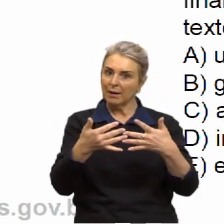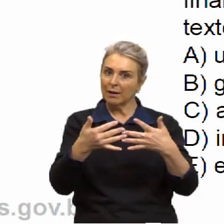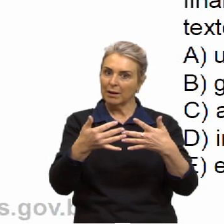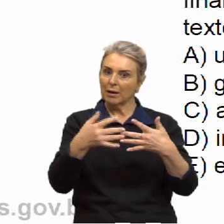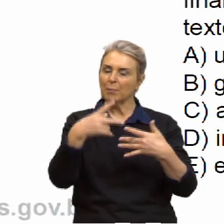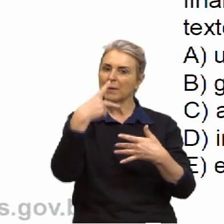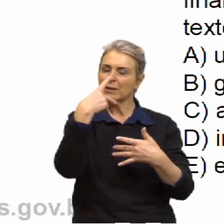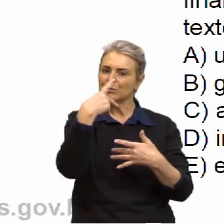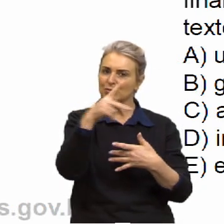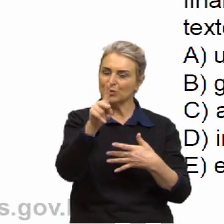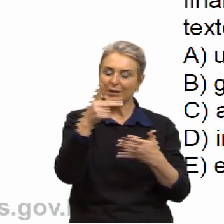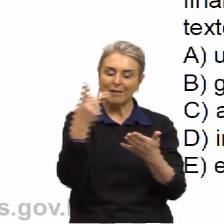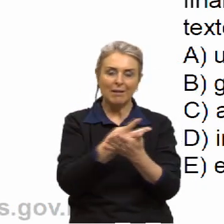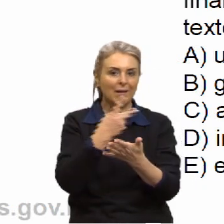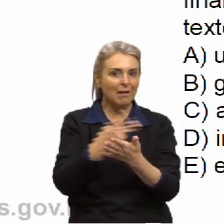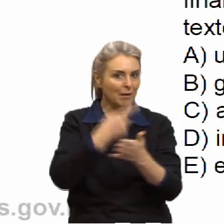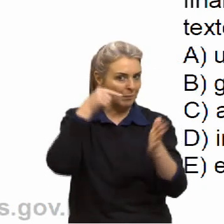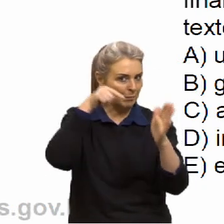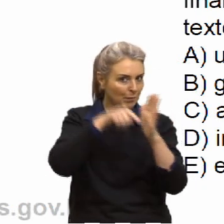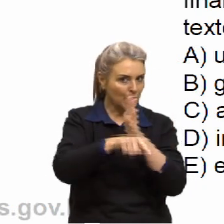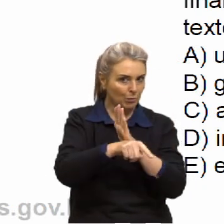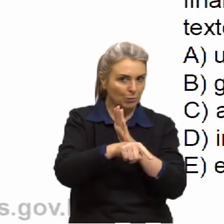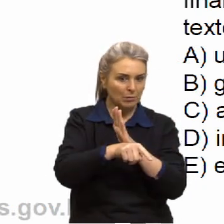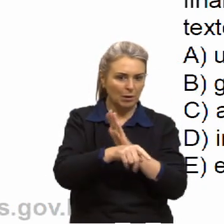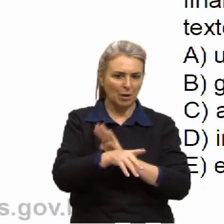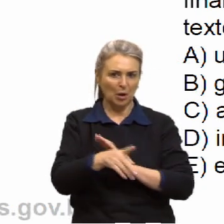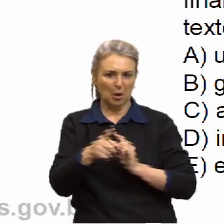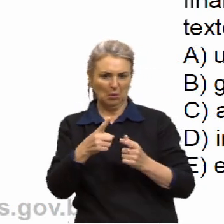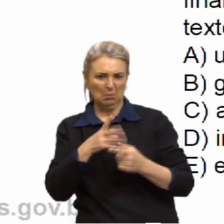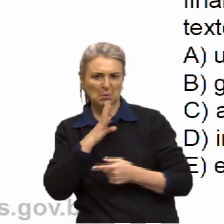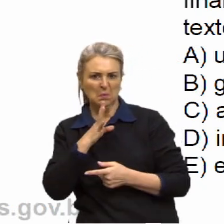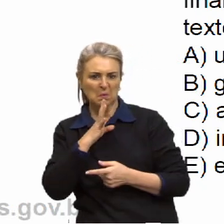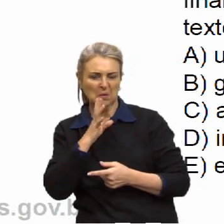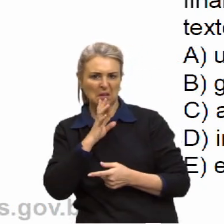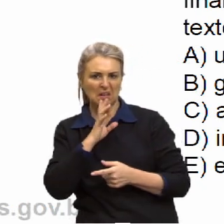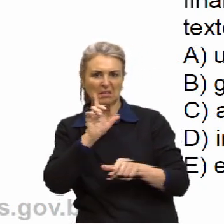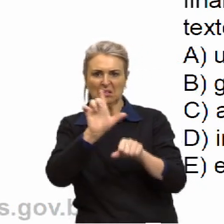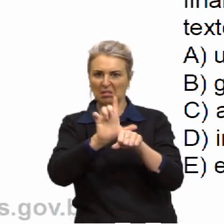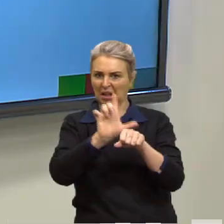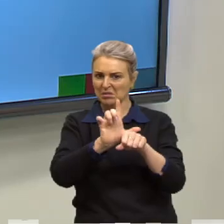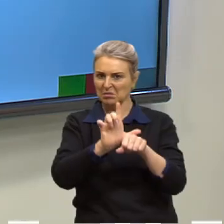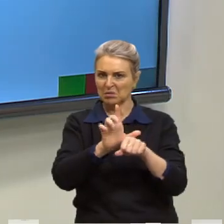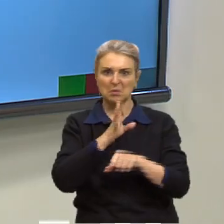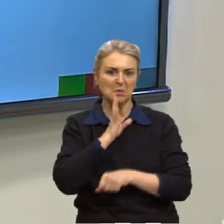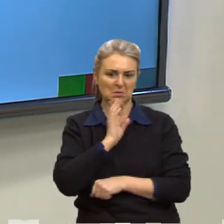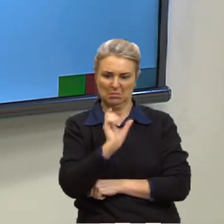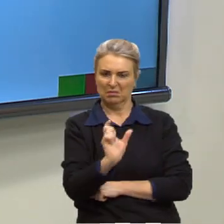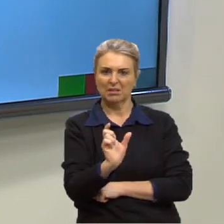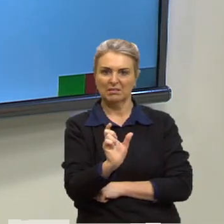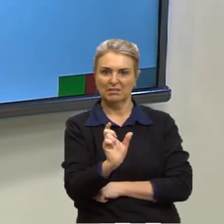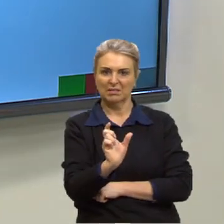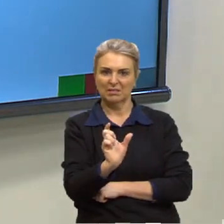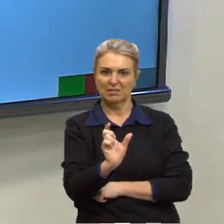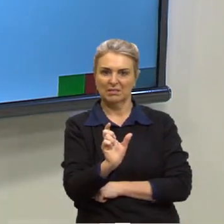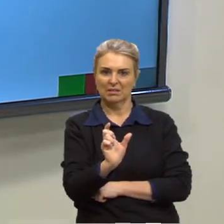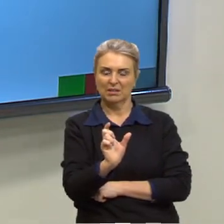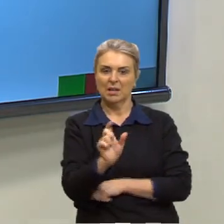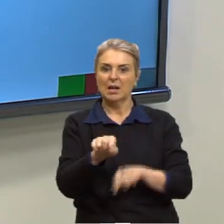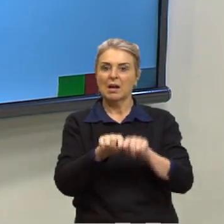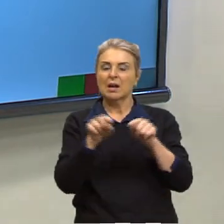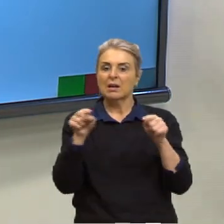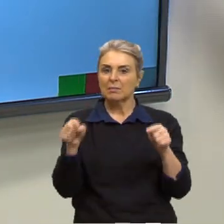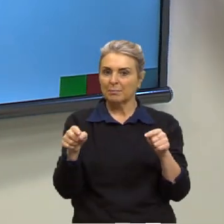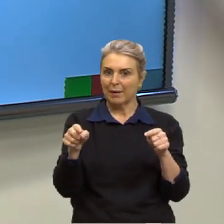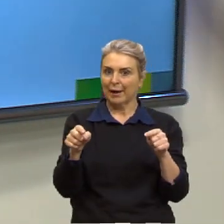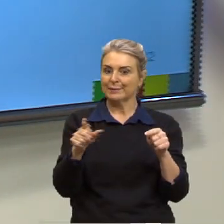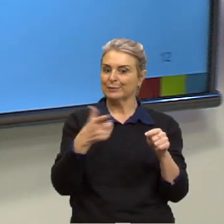risco de, de repente, errar a questão por desconhecimento de algum léxico. Isso não quer dizer que vocês vão